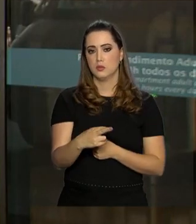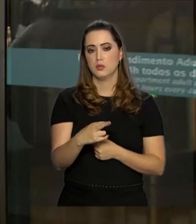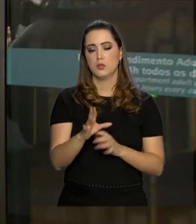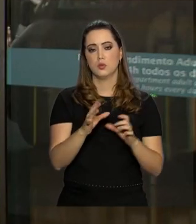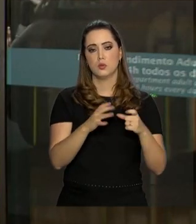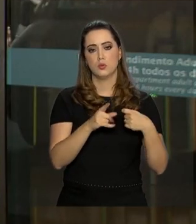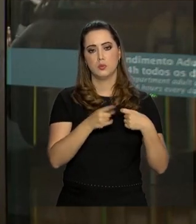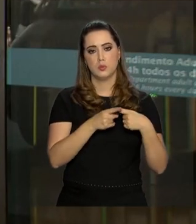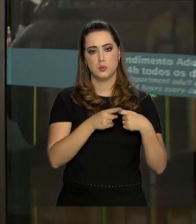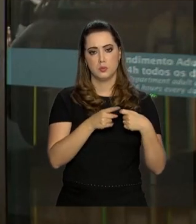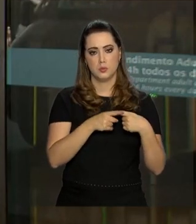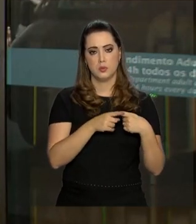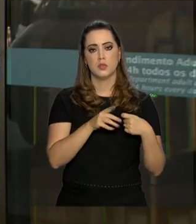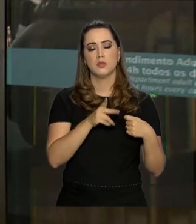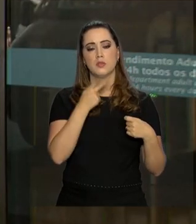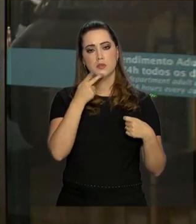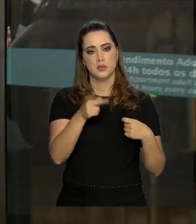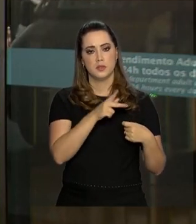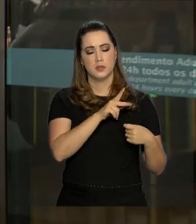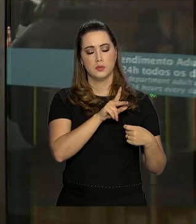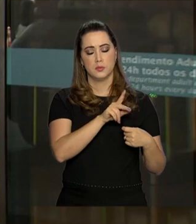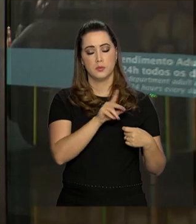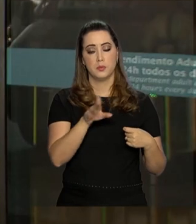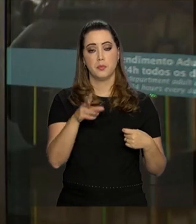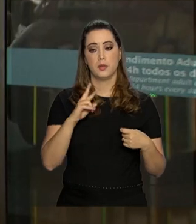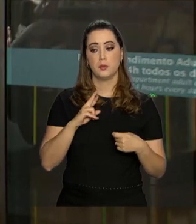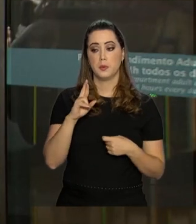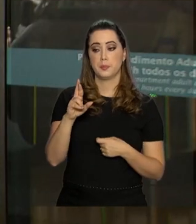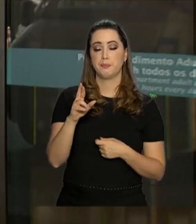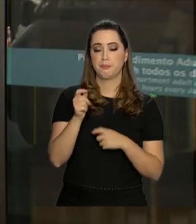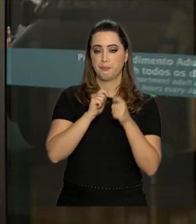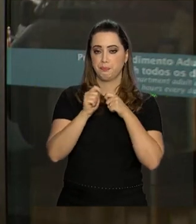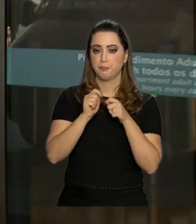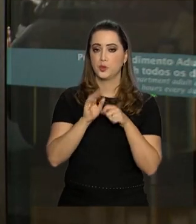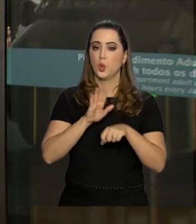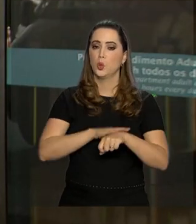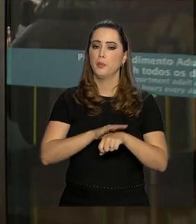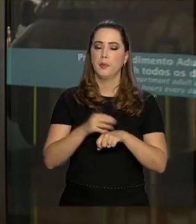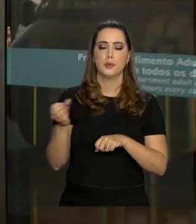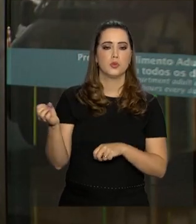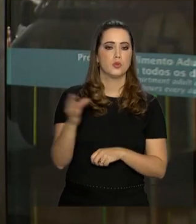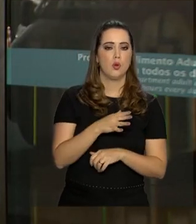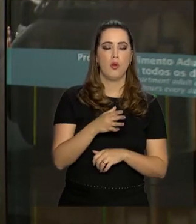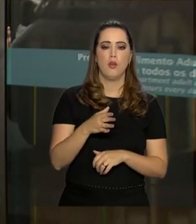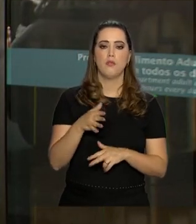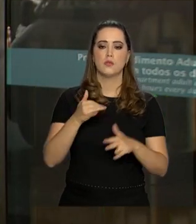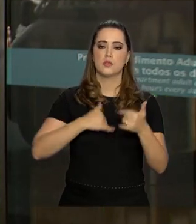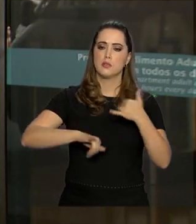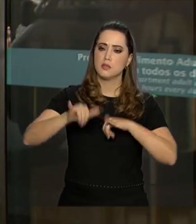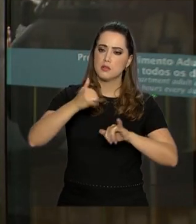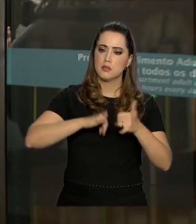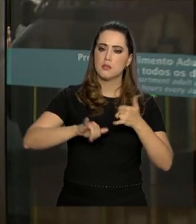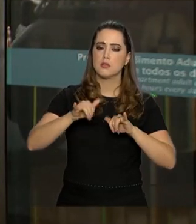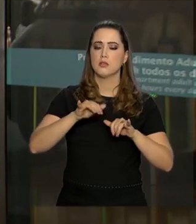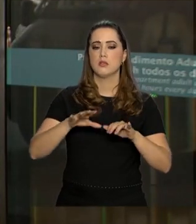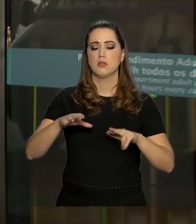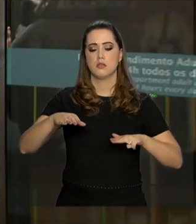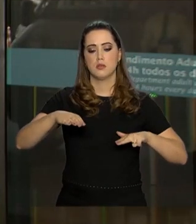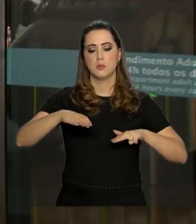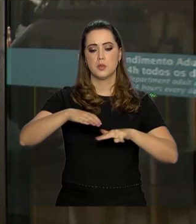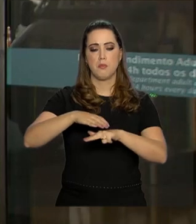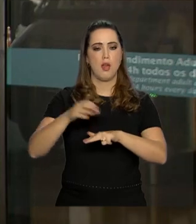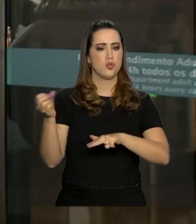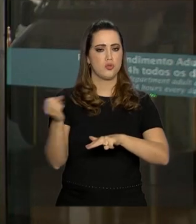repassados aqui pelo porta-voz da presidência Quando fizerem novos exames laboratoriais e de